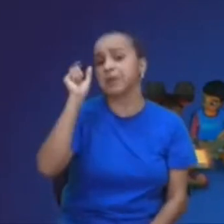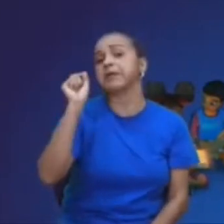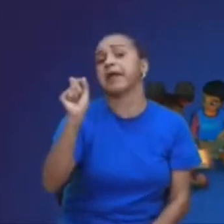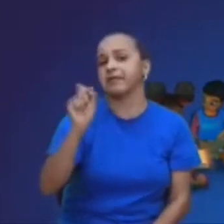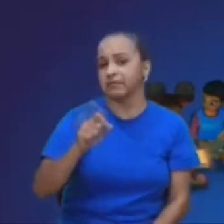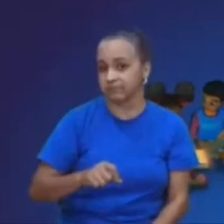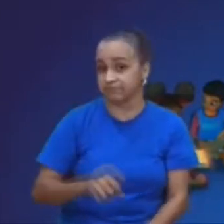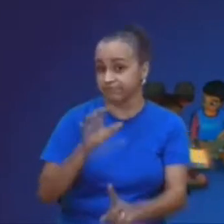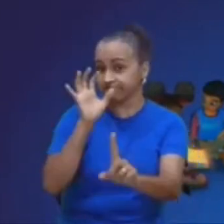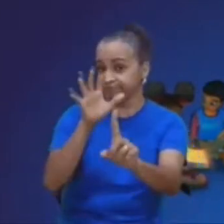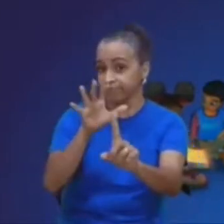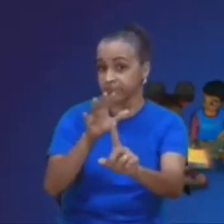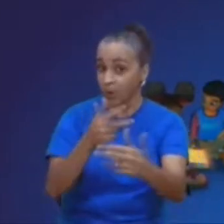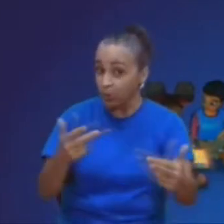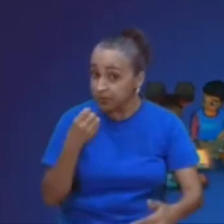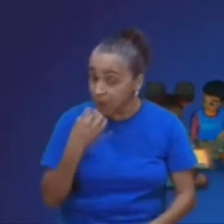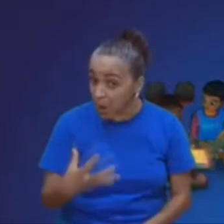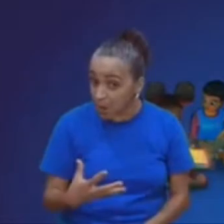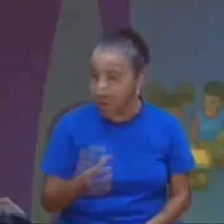para o bem,